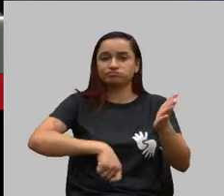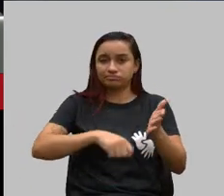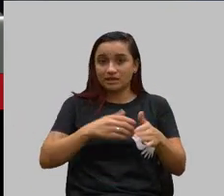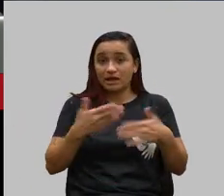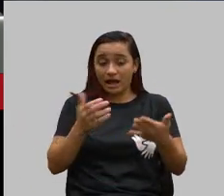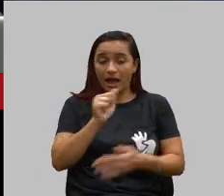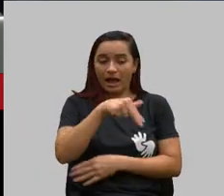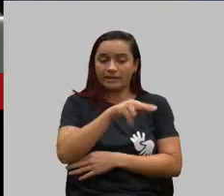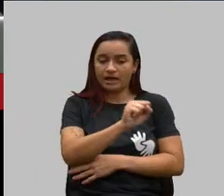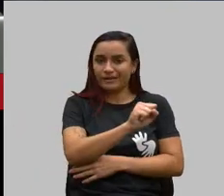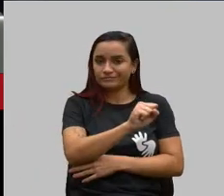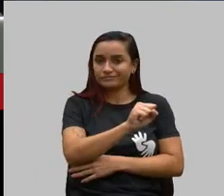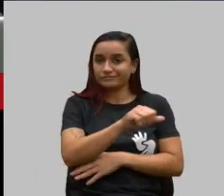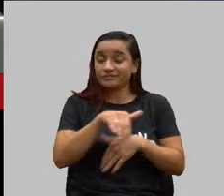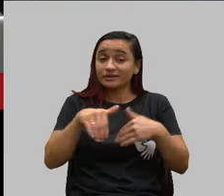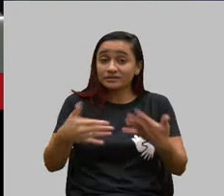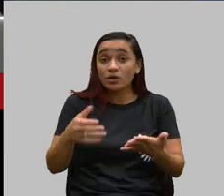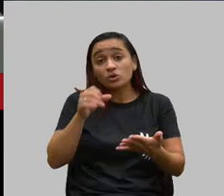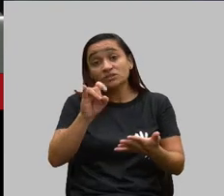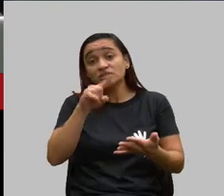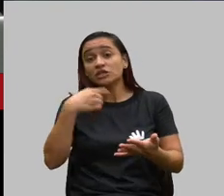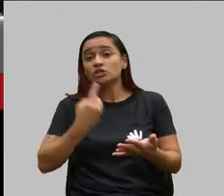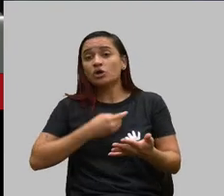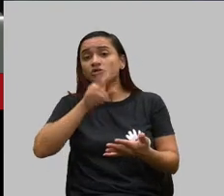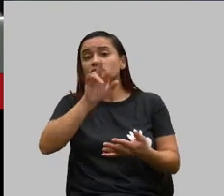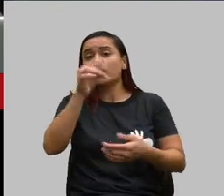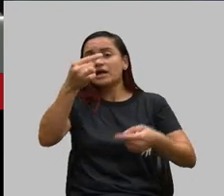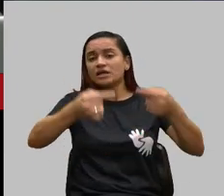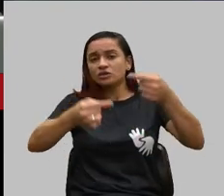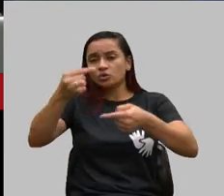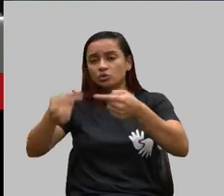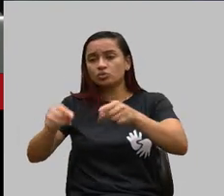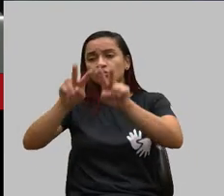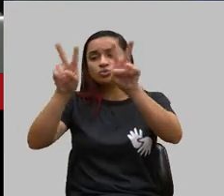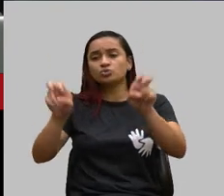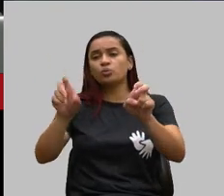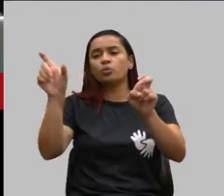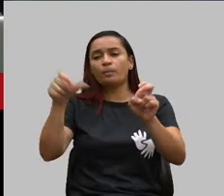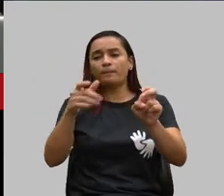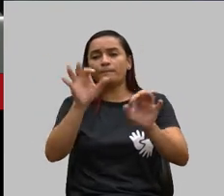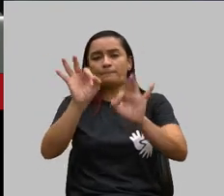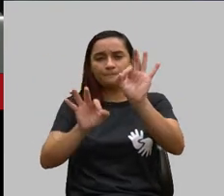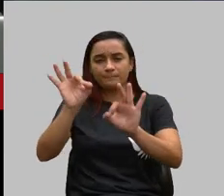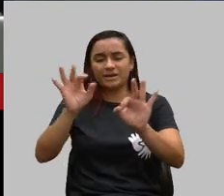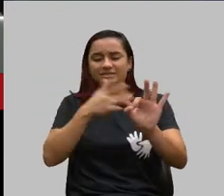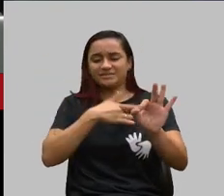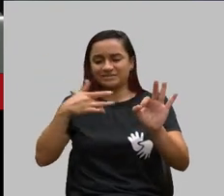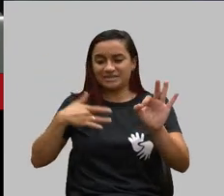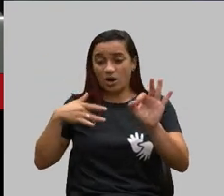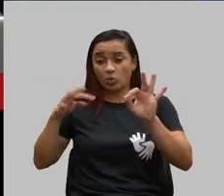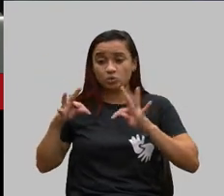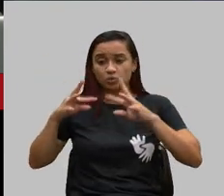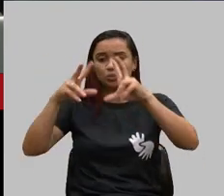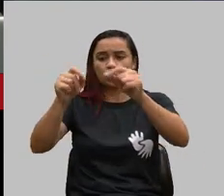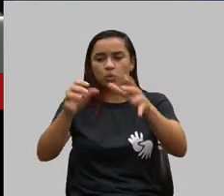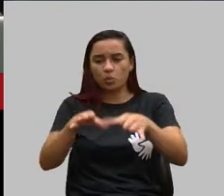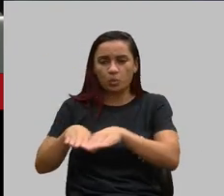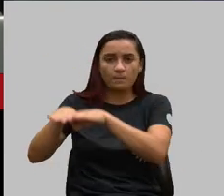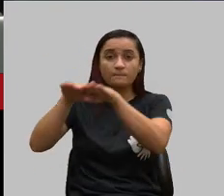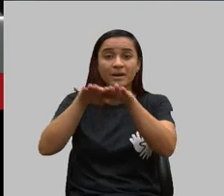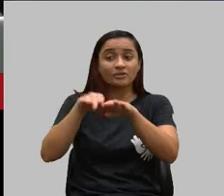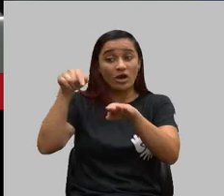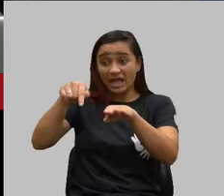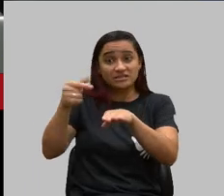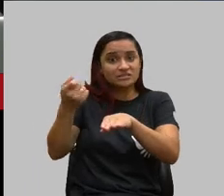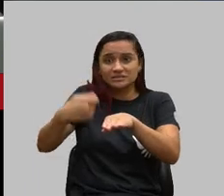você vem discutir sobre os planos de saúde coletiva, esses não. Esses não precisam ter aprovação